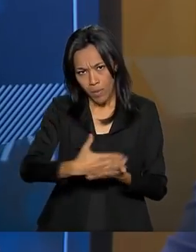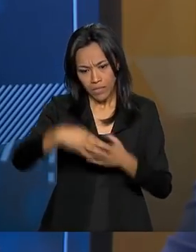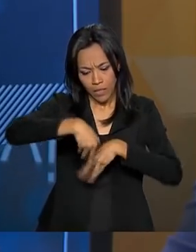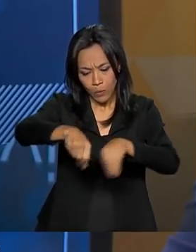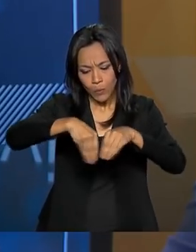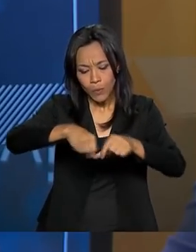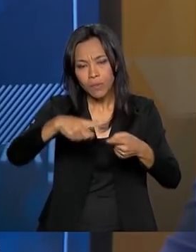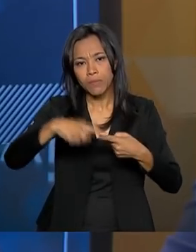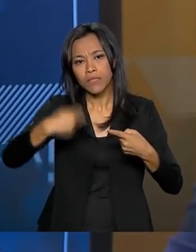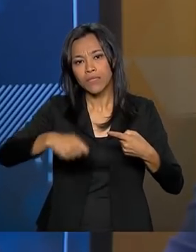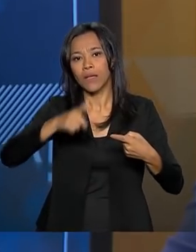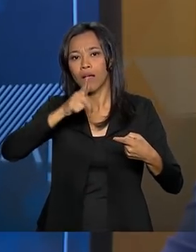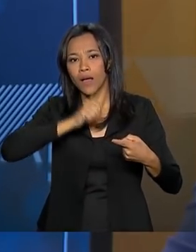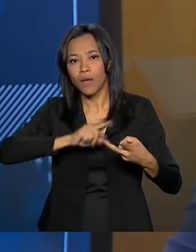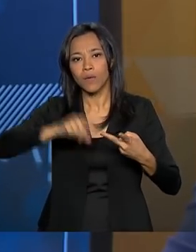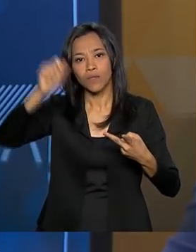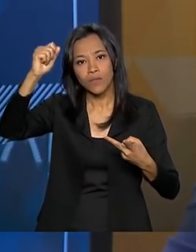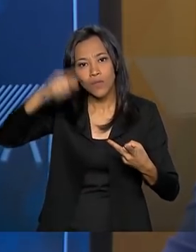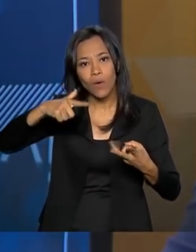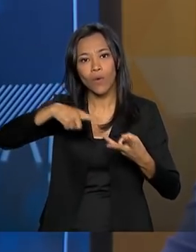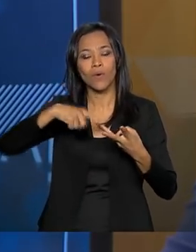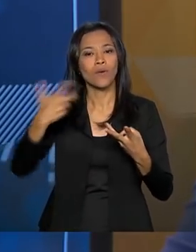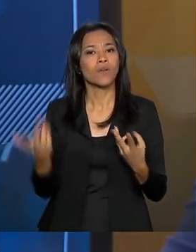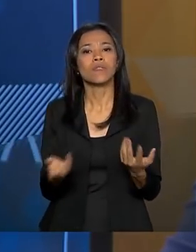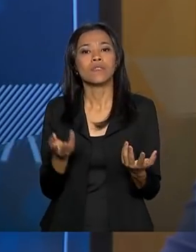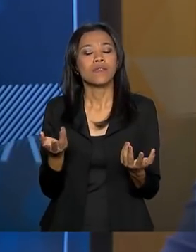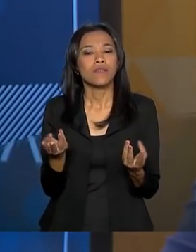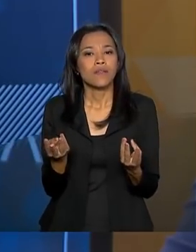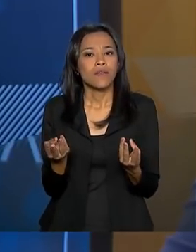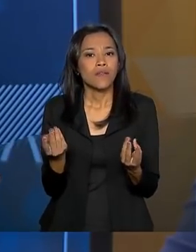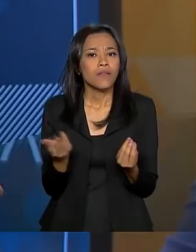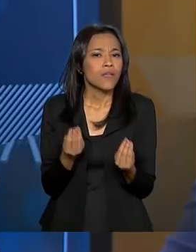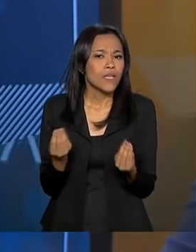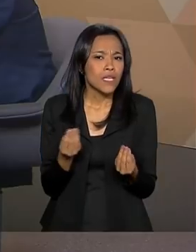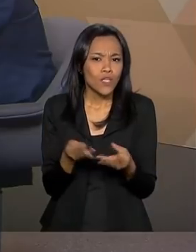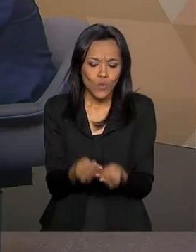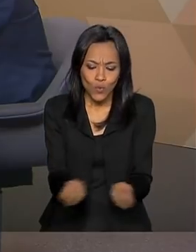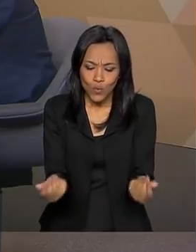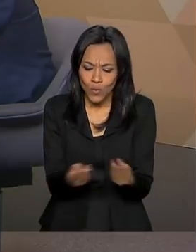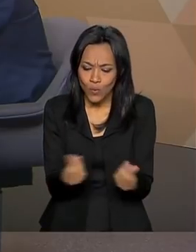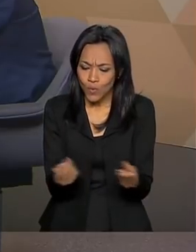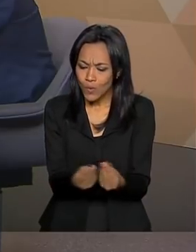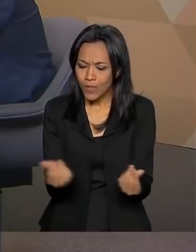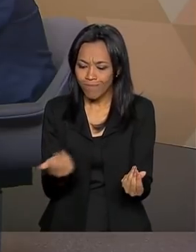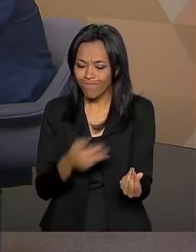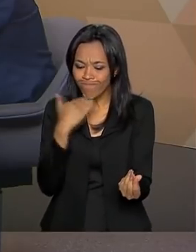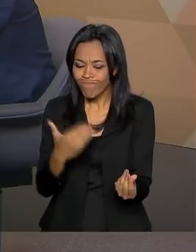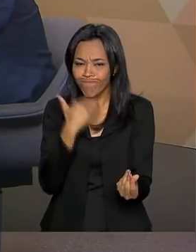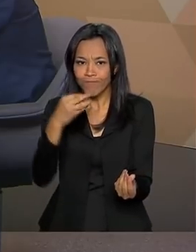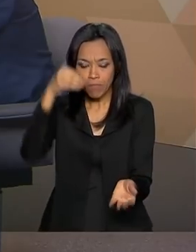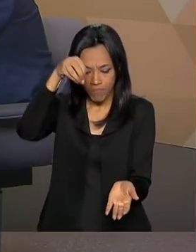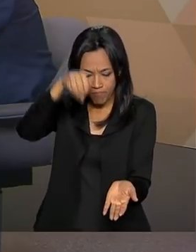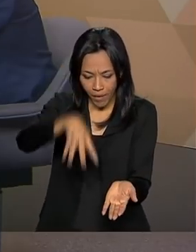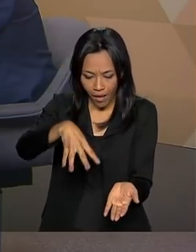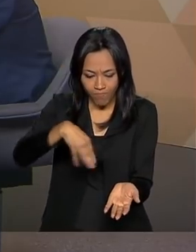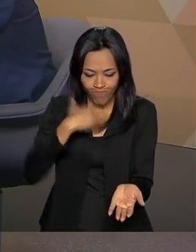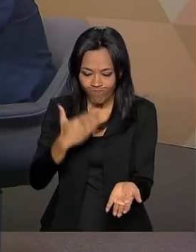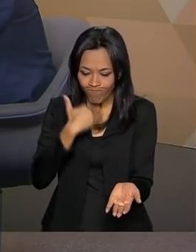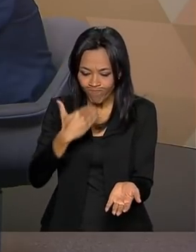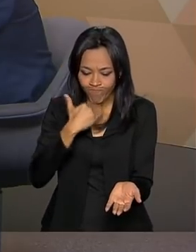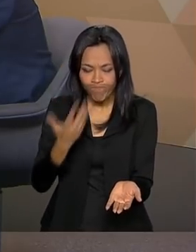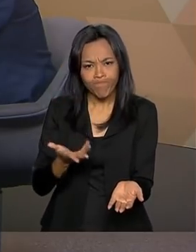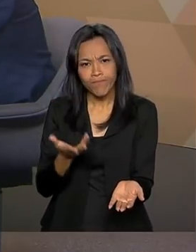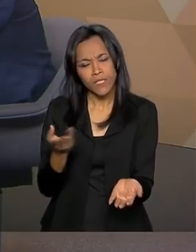sol e solo. Em algumas regiões do Brasil, o solo não é tão produtivo quanto em outras. Existe algum programa